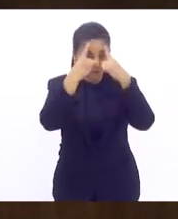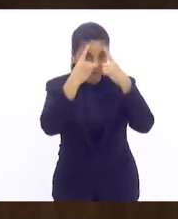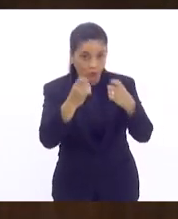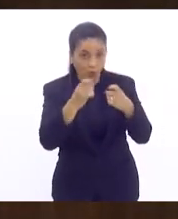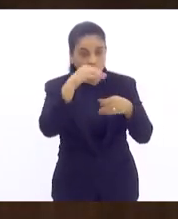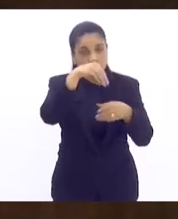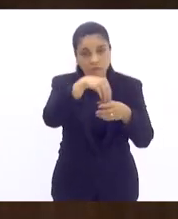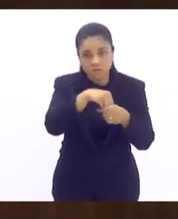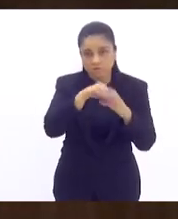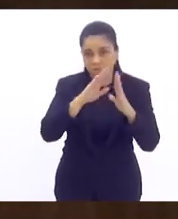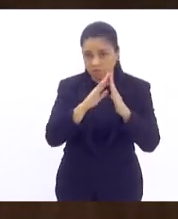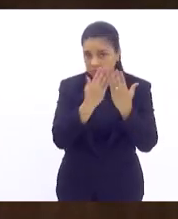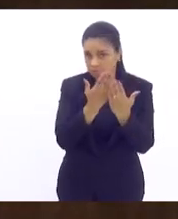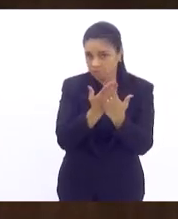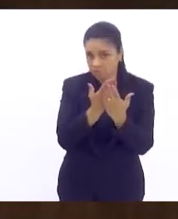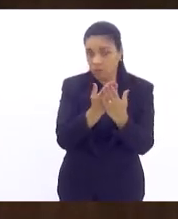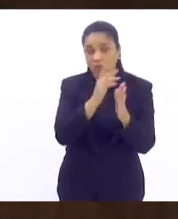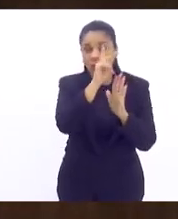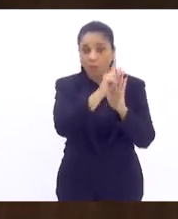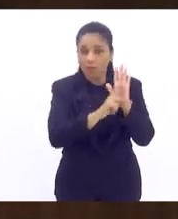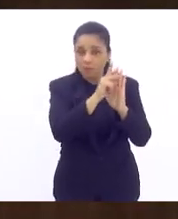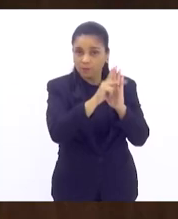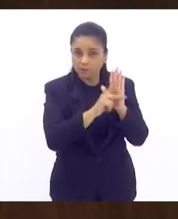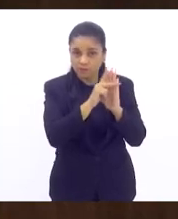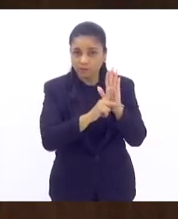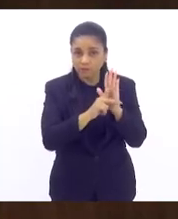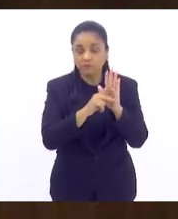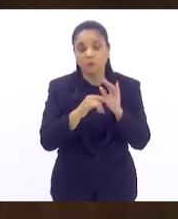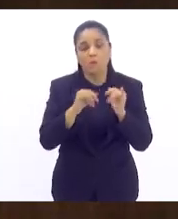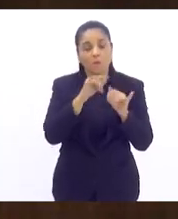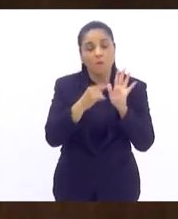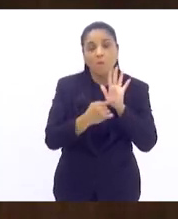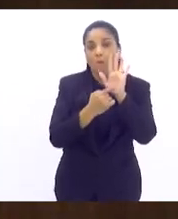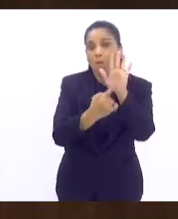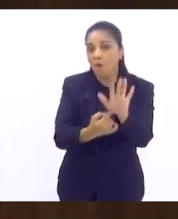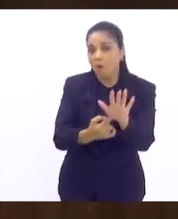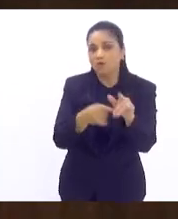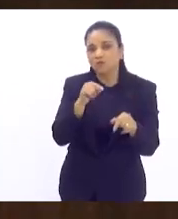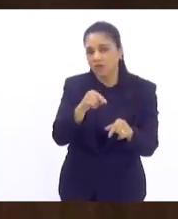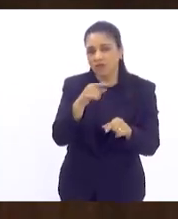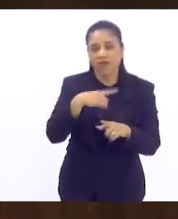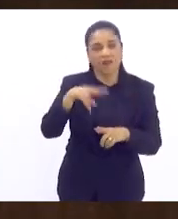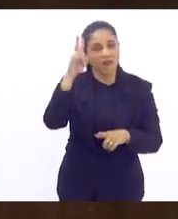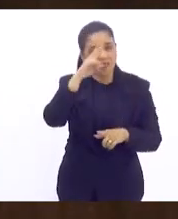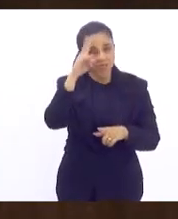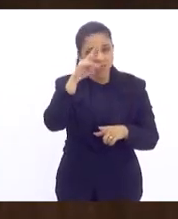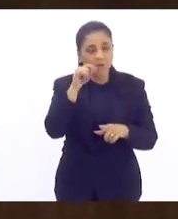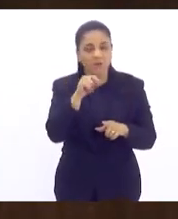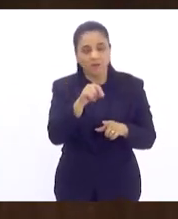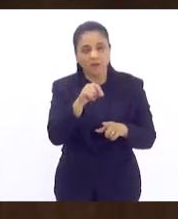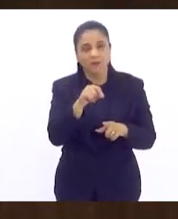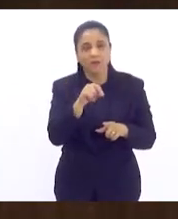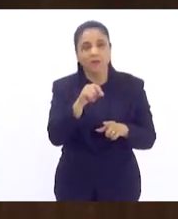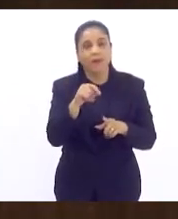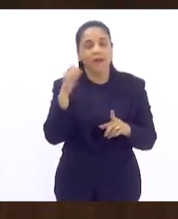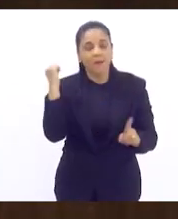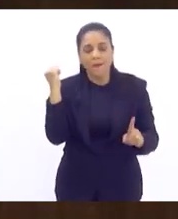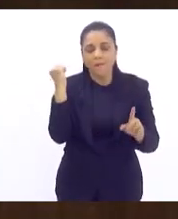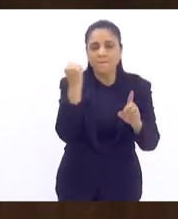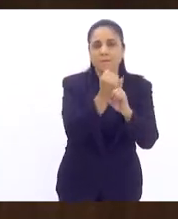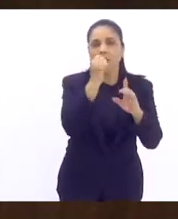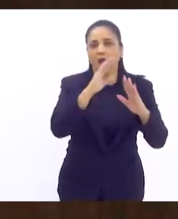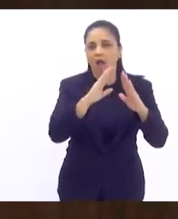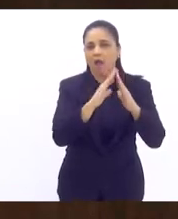escolas. Então, esse projeto traz aí uma lembrança também cruel do que foi o massacre lá no Colégio de